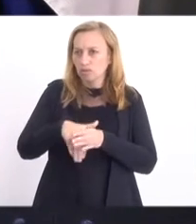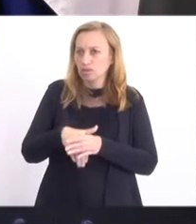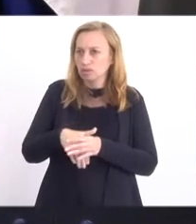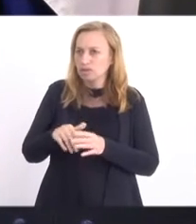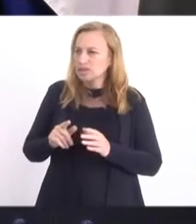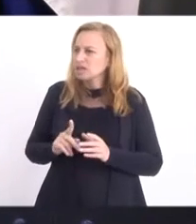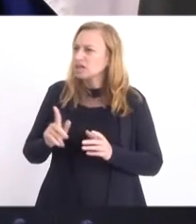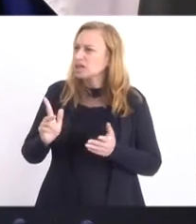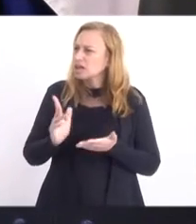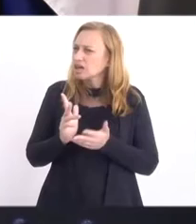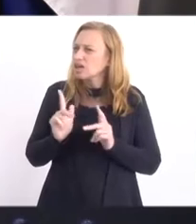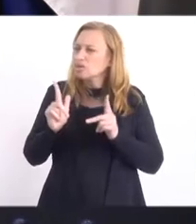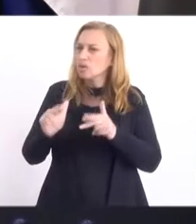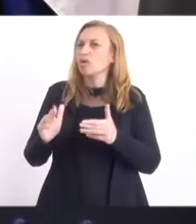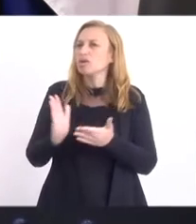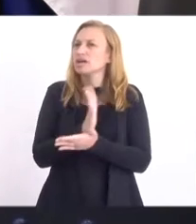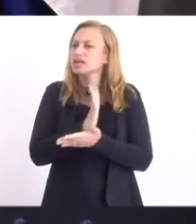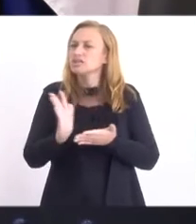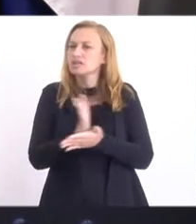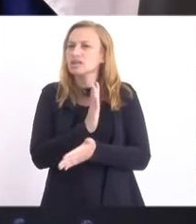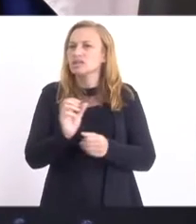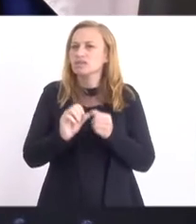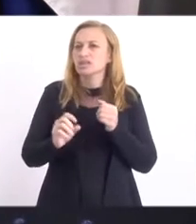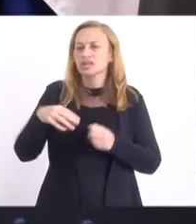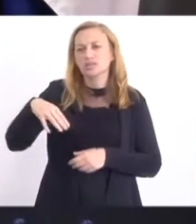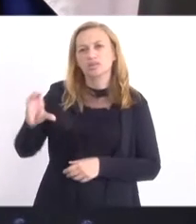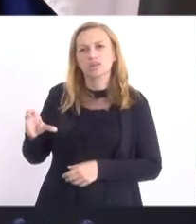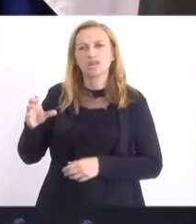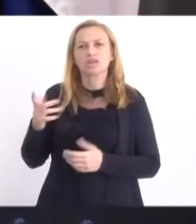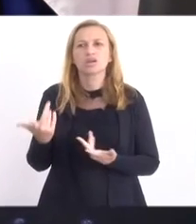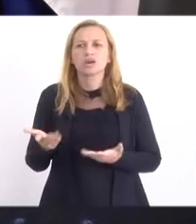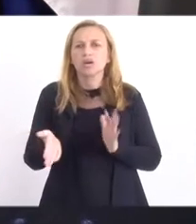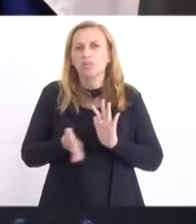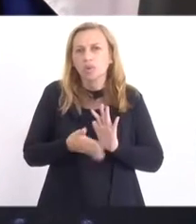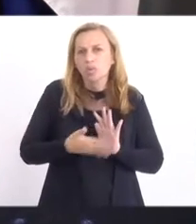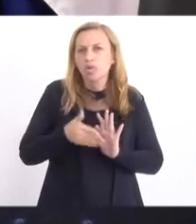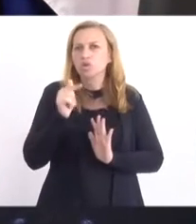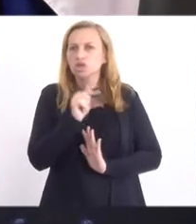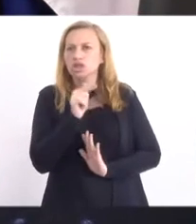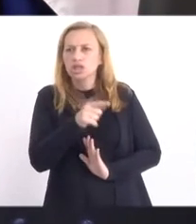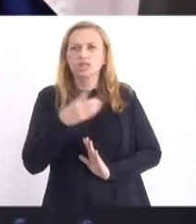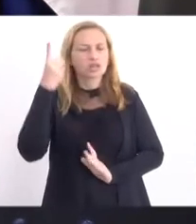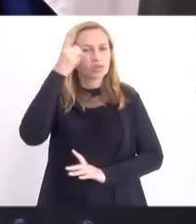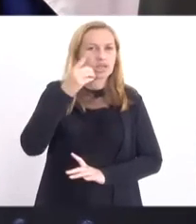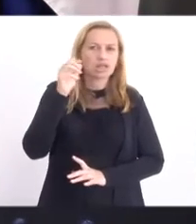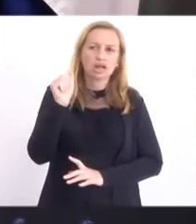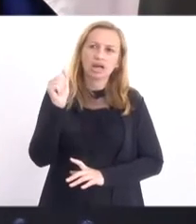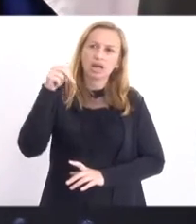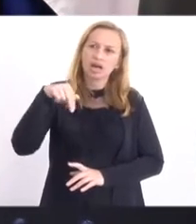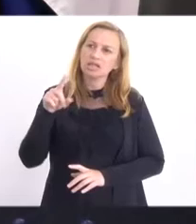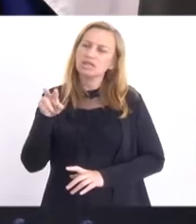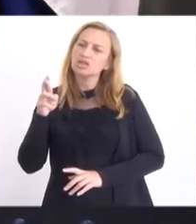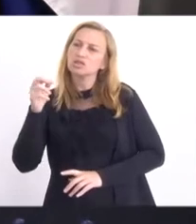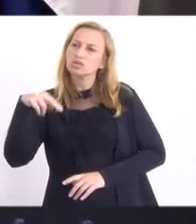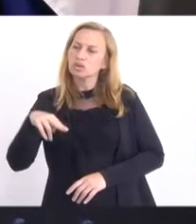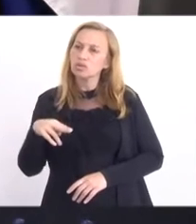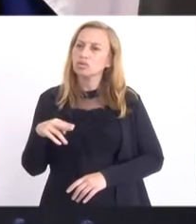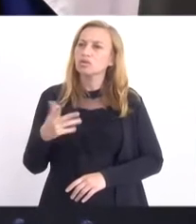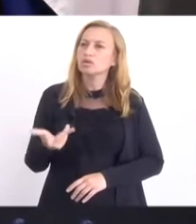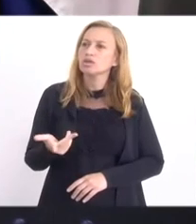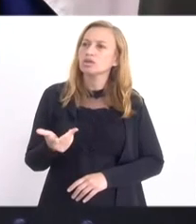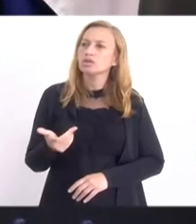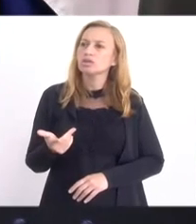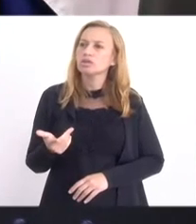fizemos algumas vezes, inclusive, Mink, a respeito... Há uma proposta aqui do deputado Anderson, de um...